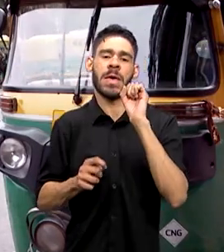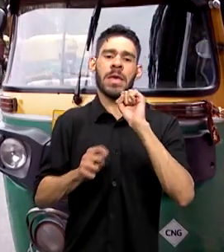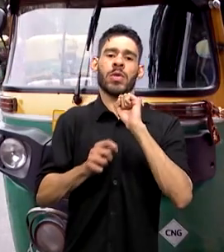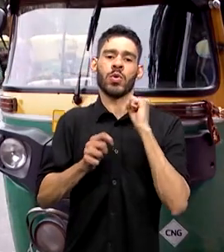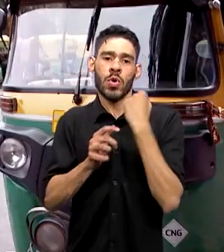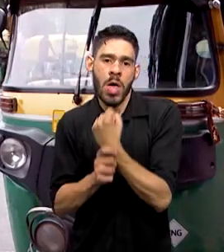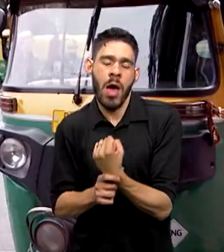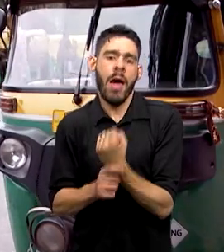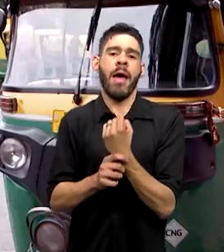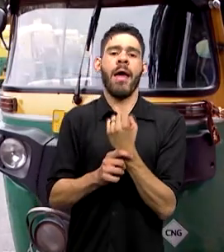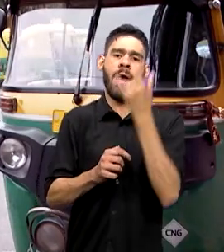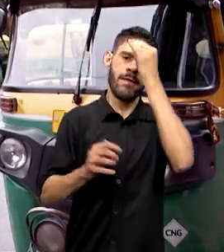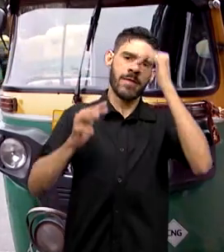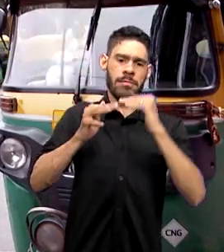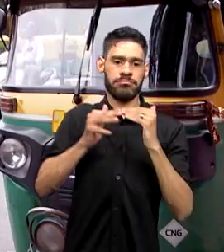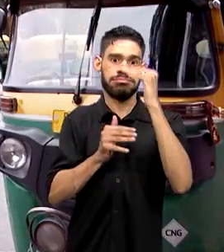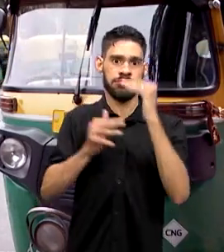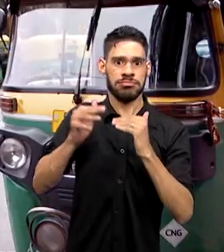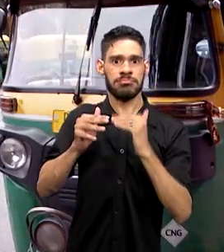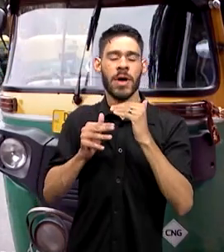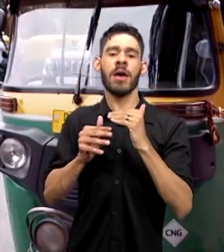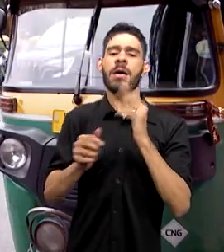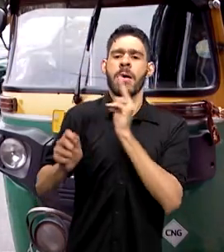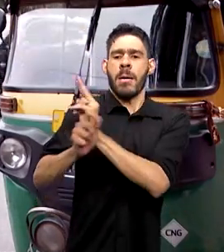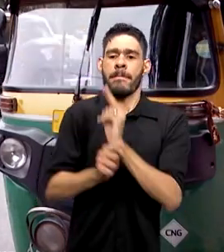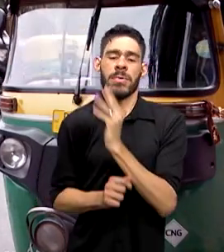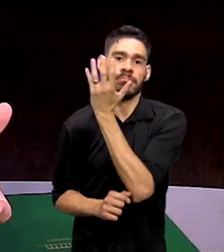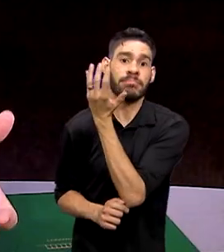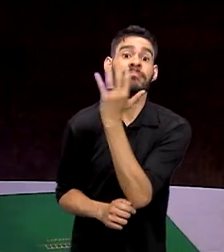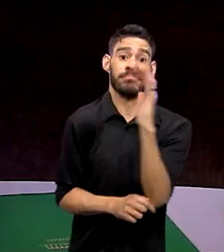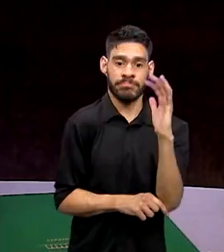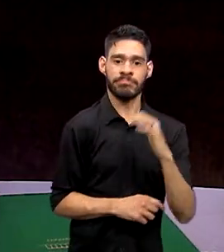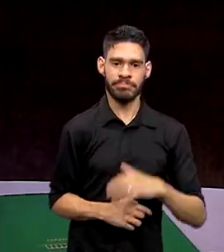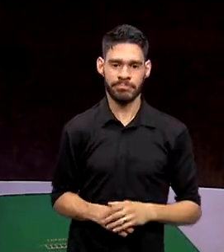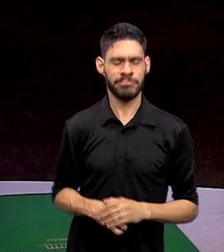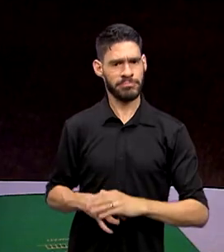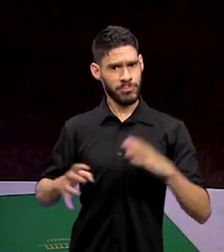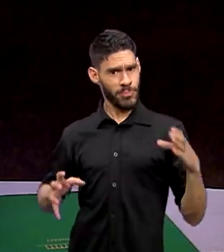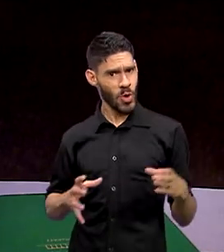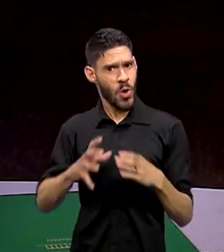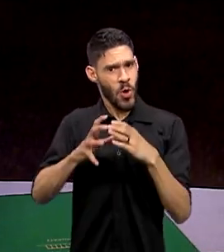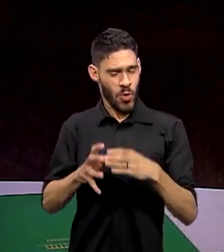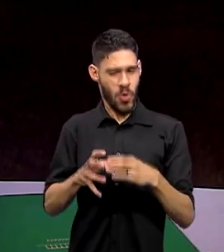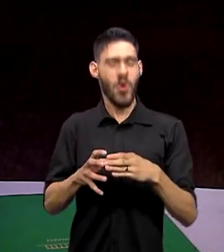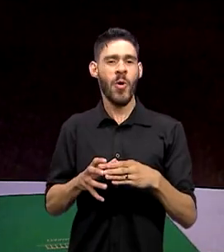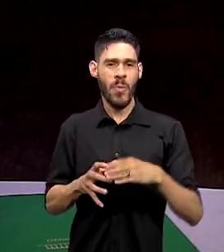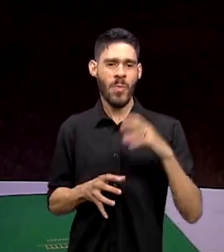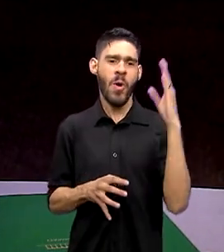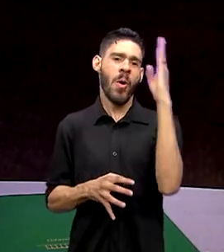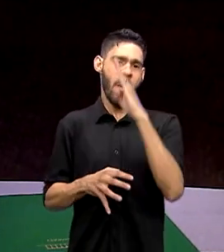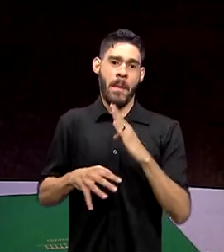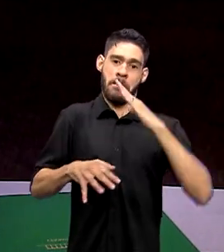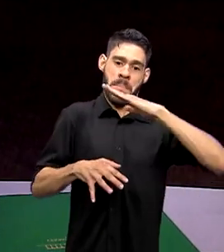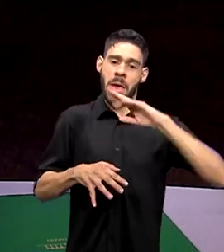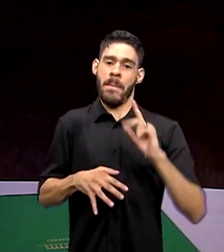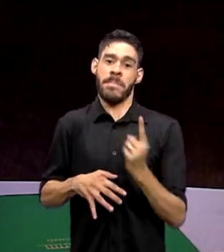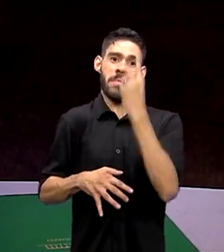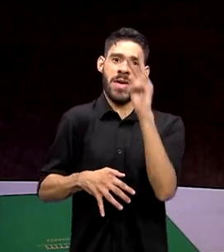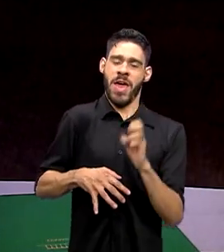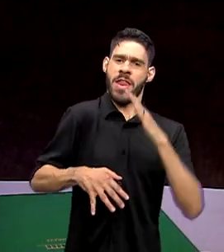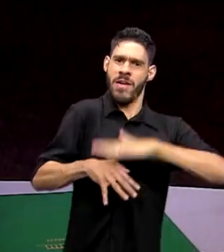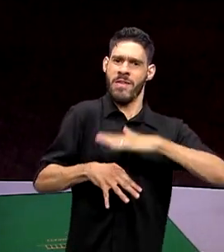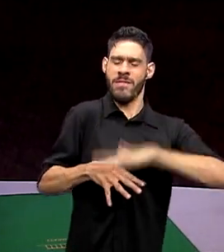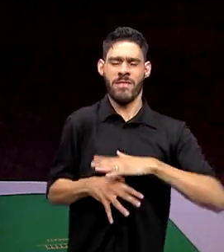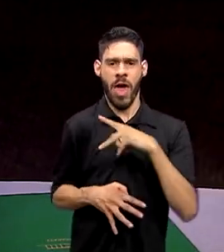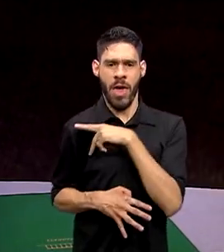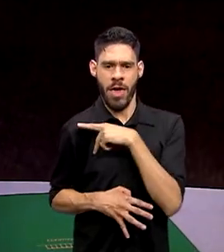combate à desigualdade e proteção ao meio ambiente. É este grupo que o Brasil vai assumir pela primeira vez a presidência,